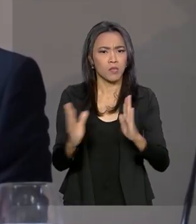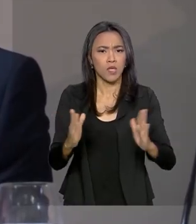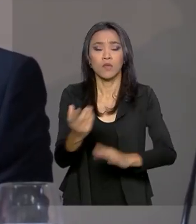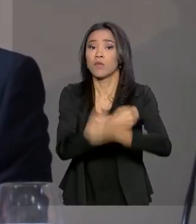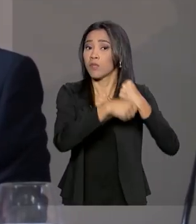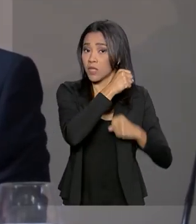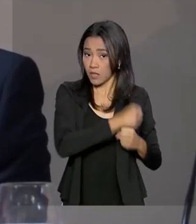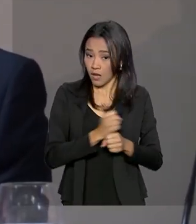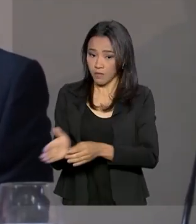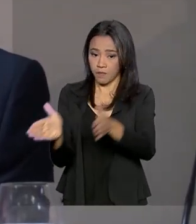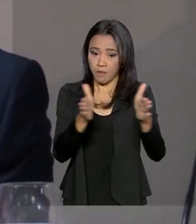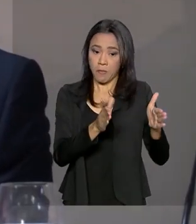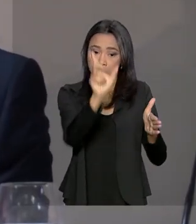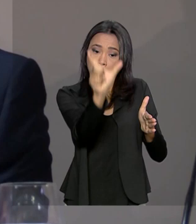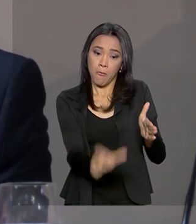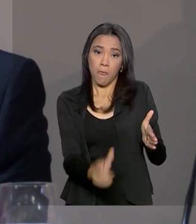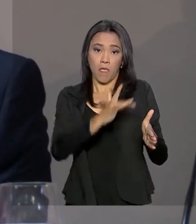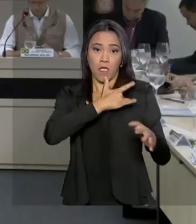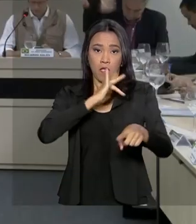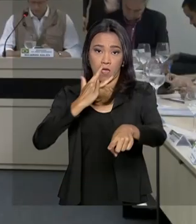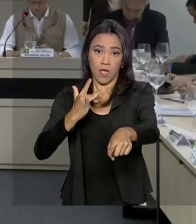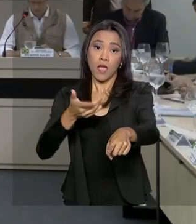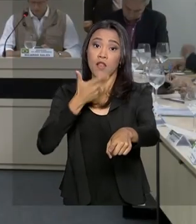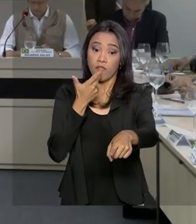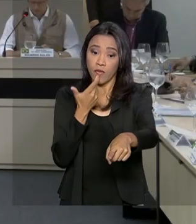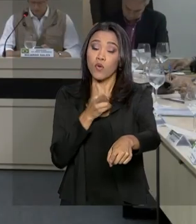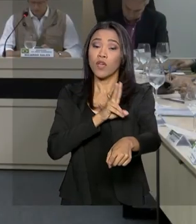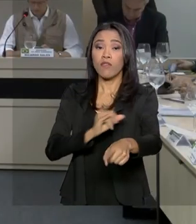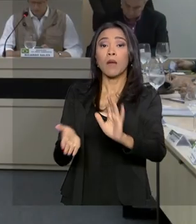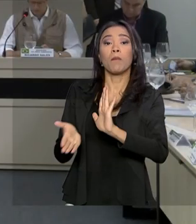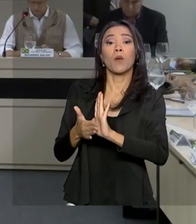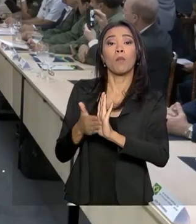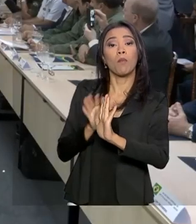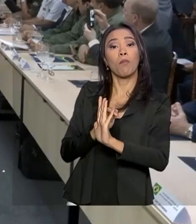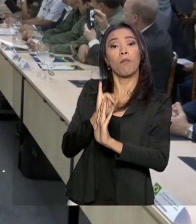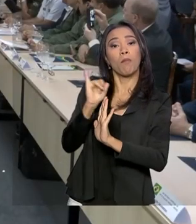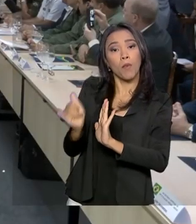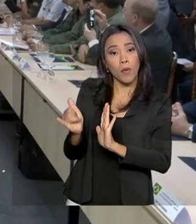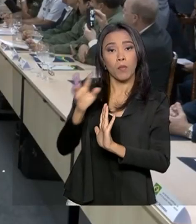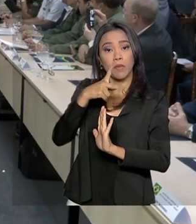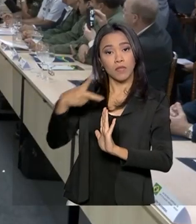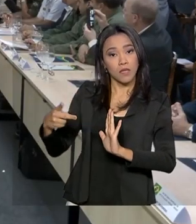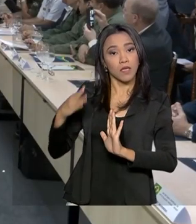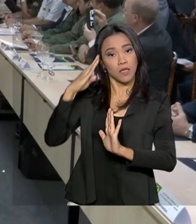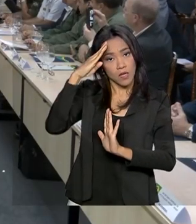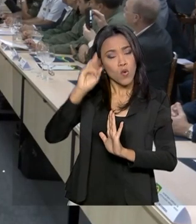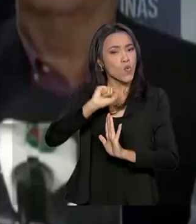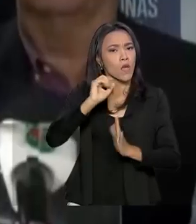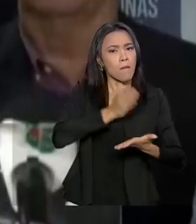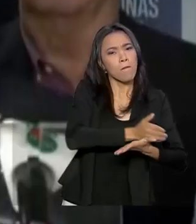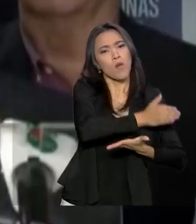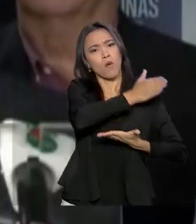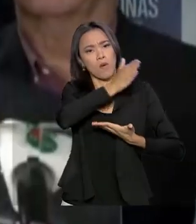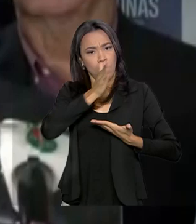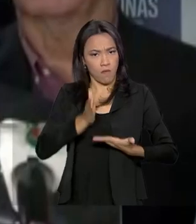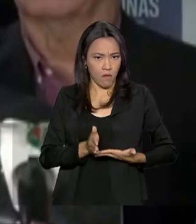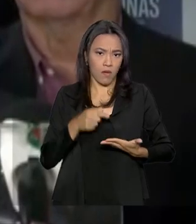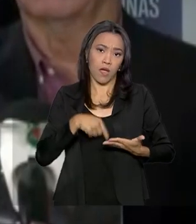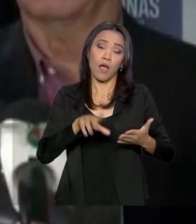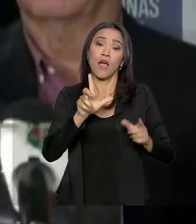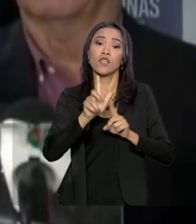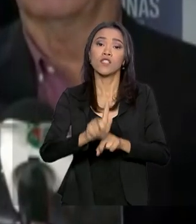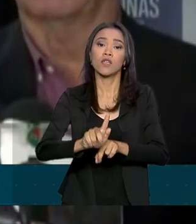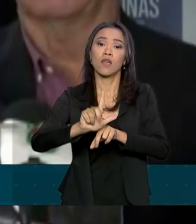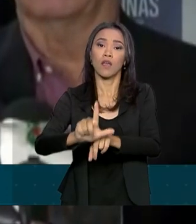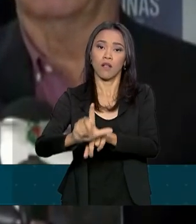ministro da Casa Civil disse que vai propor ao presidente Jair Bolsonaro a prorrogação da GLO. É para que a